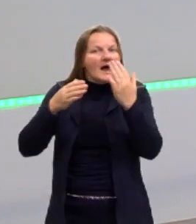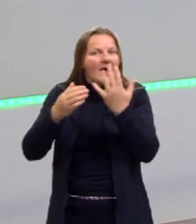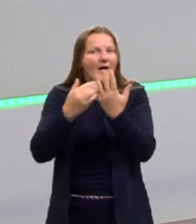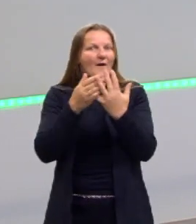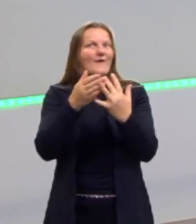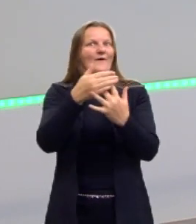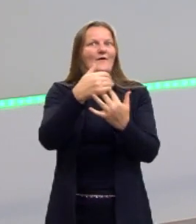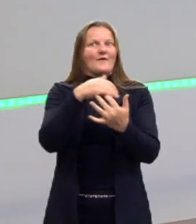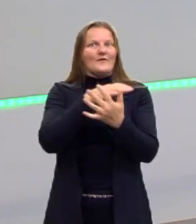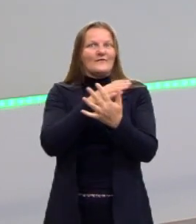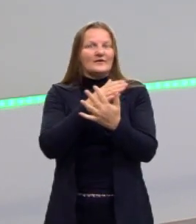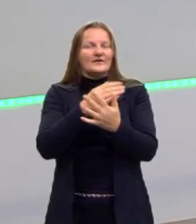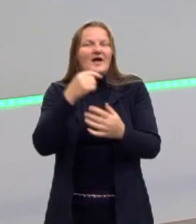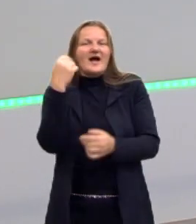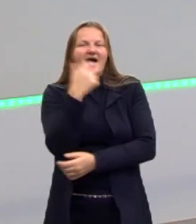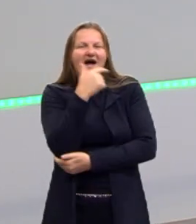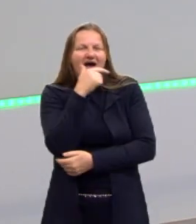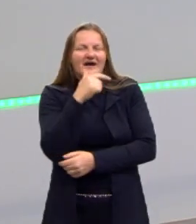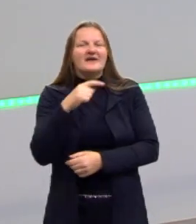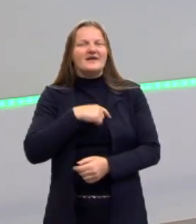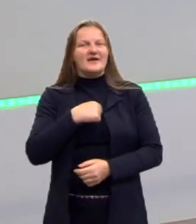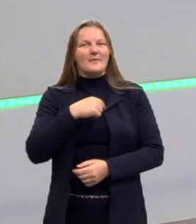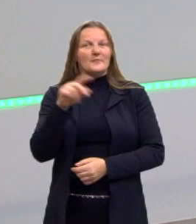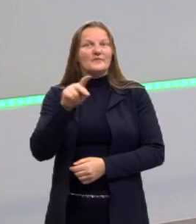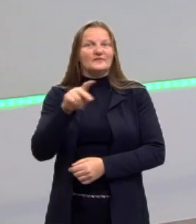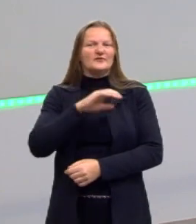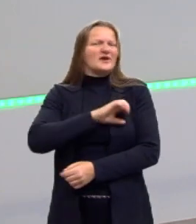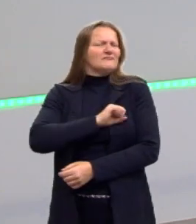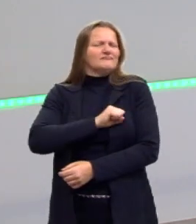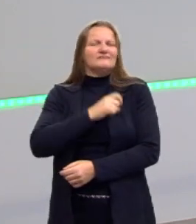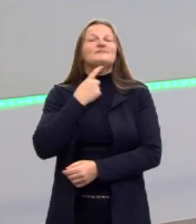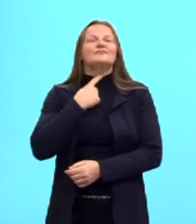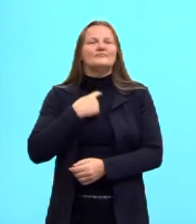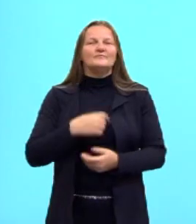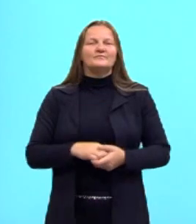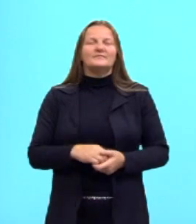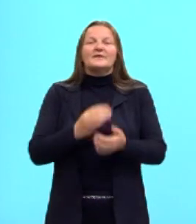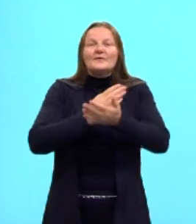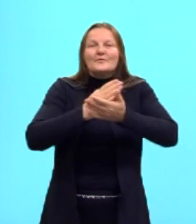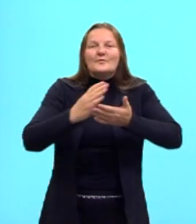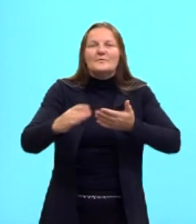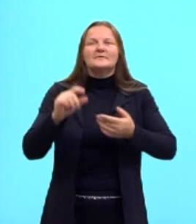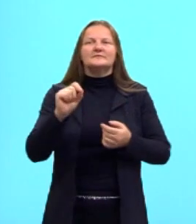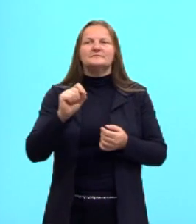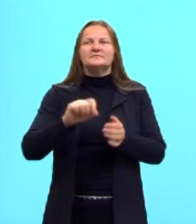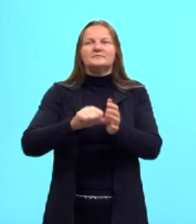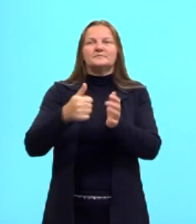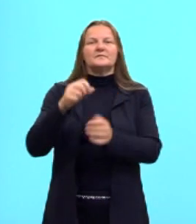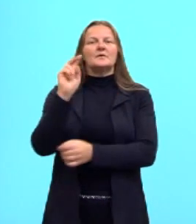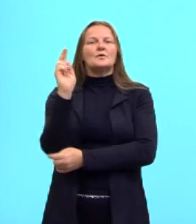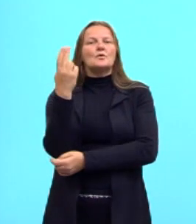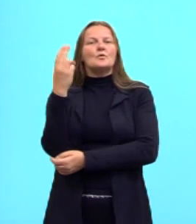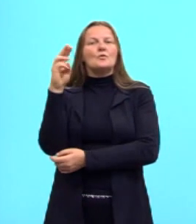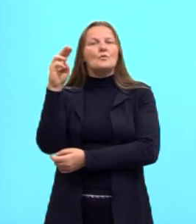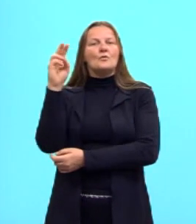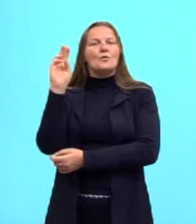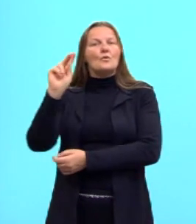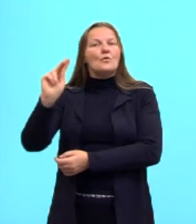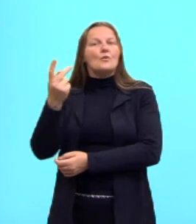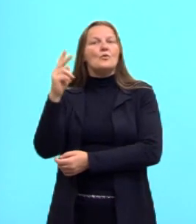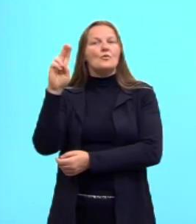gênero, que é um gênero que eu sou apaixonada? E para começar, eu trato então para vocês a